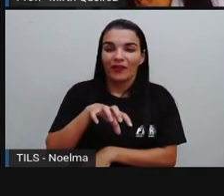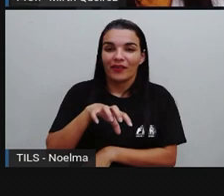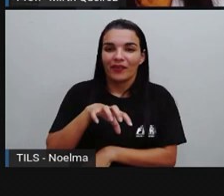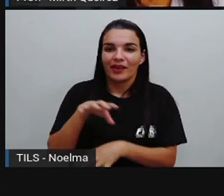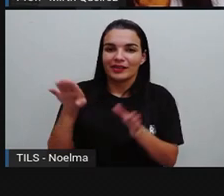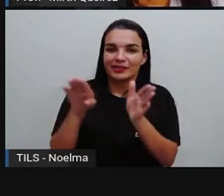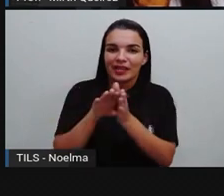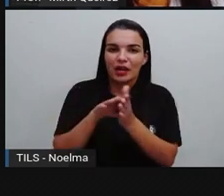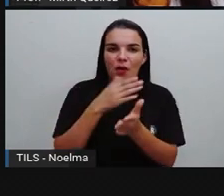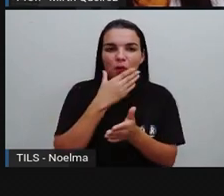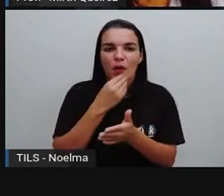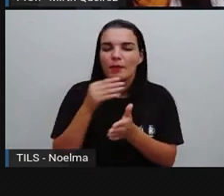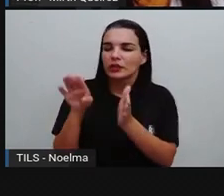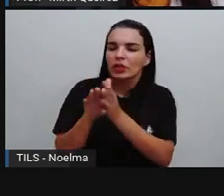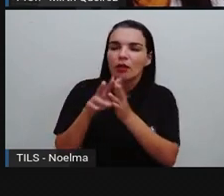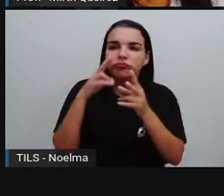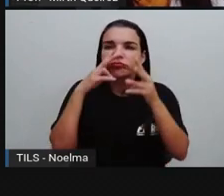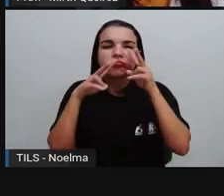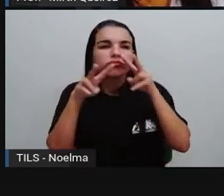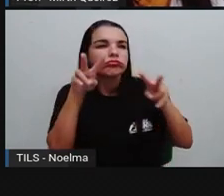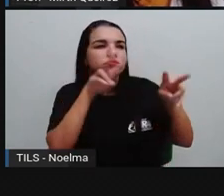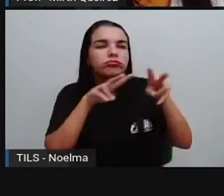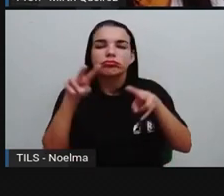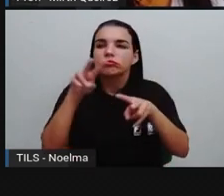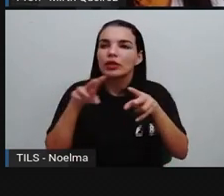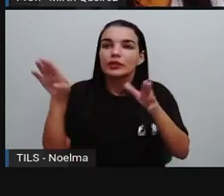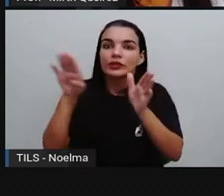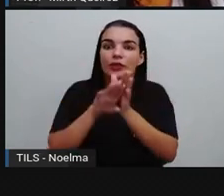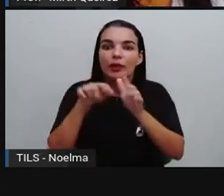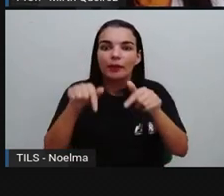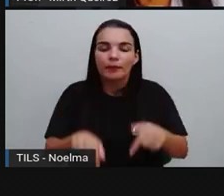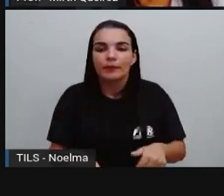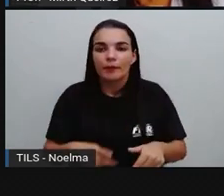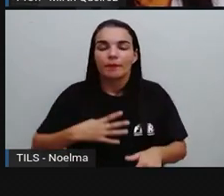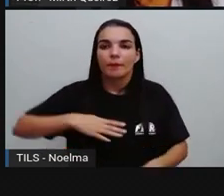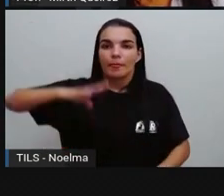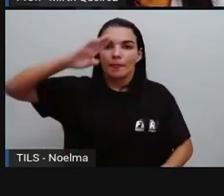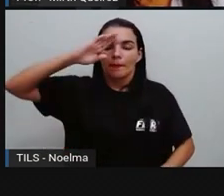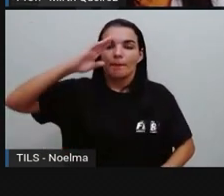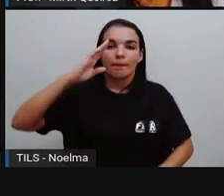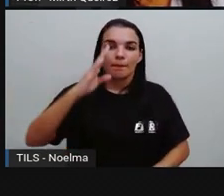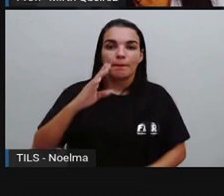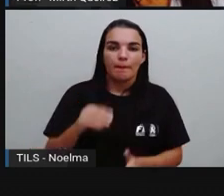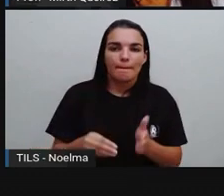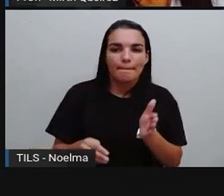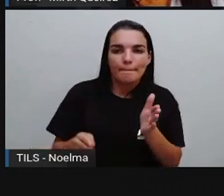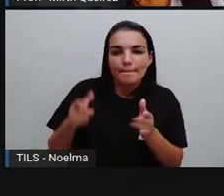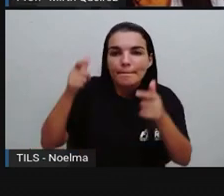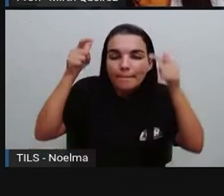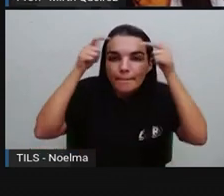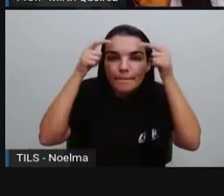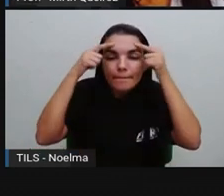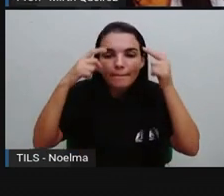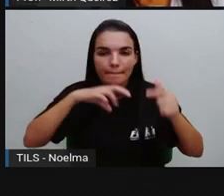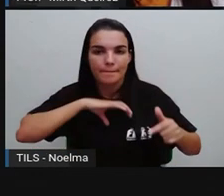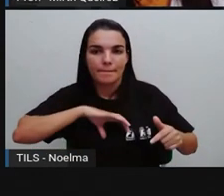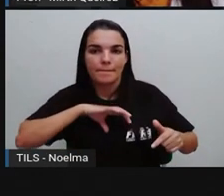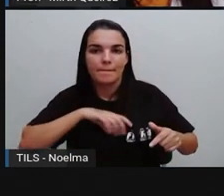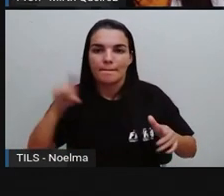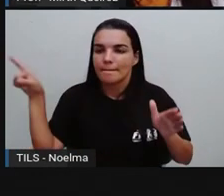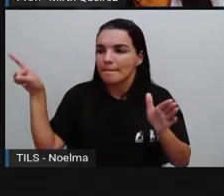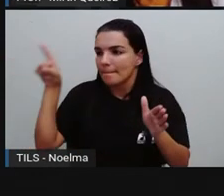chegando. Tomé de Souza veio com a missão de fundar a primeira cidade. A coroa portuguesa o mandou com essa missão.